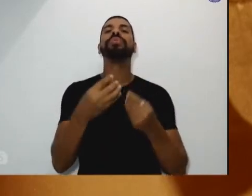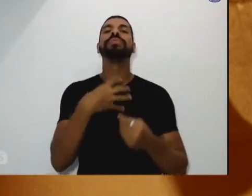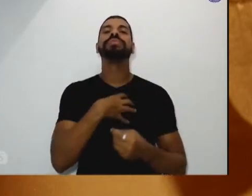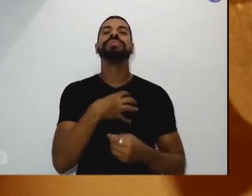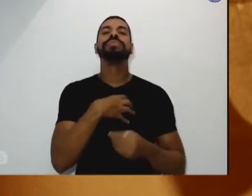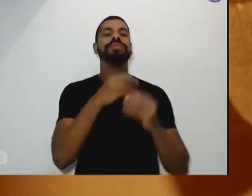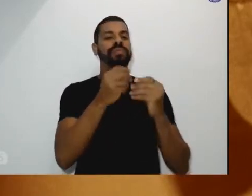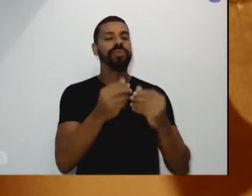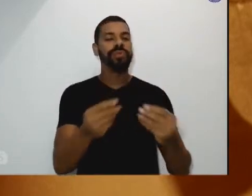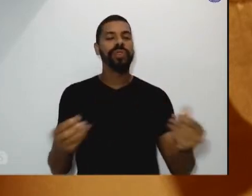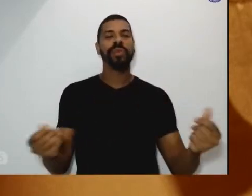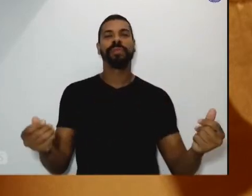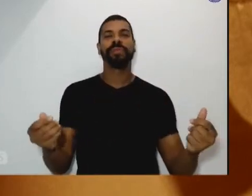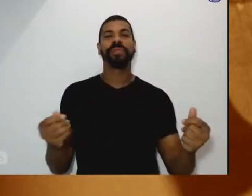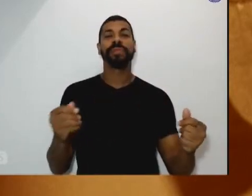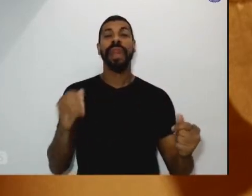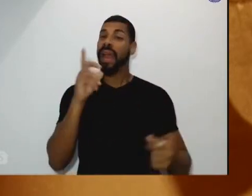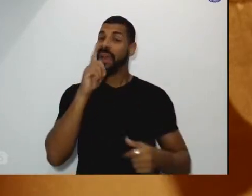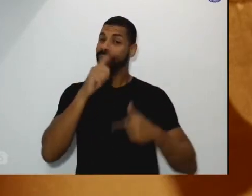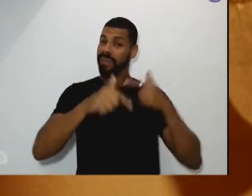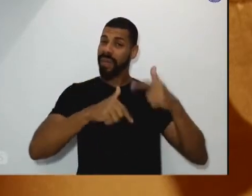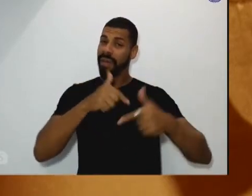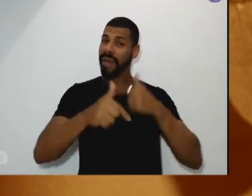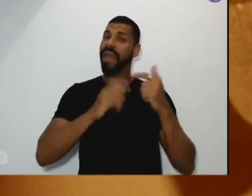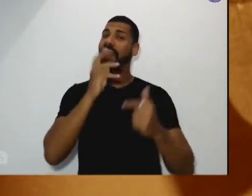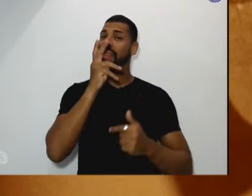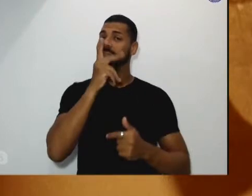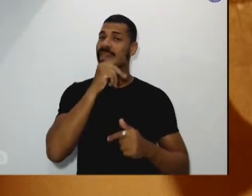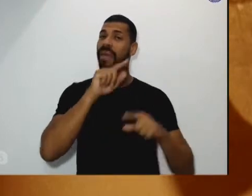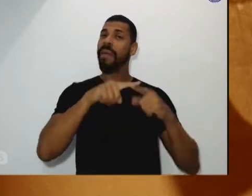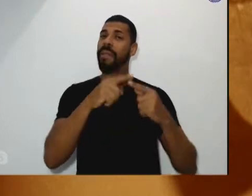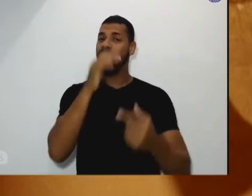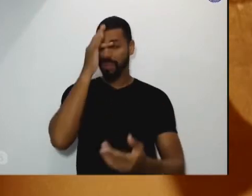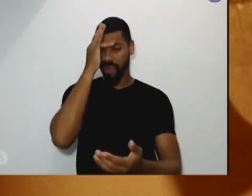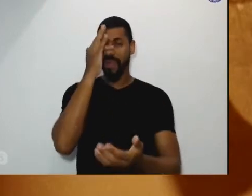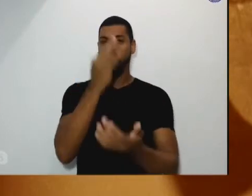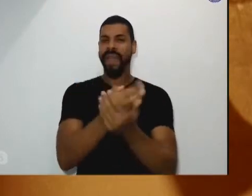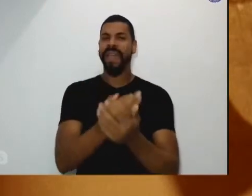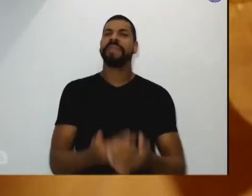muito lento, que soa muita fé em Deus e muito amor, muita paciência.